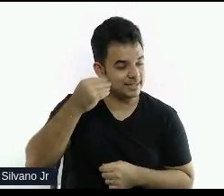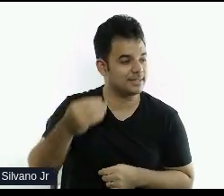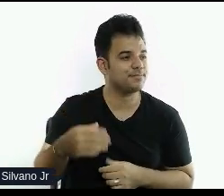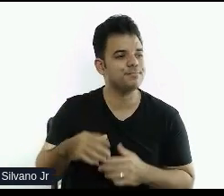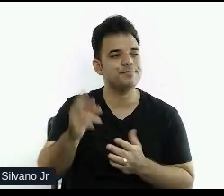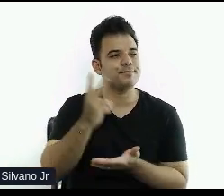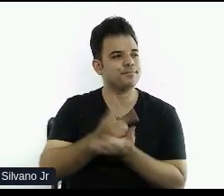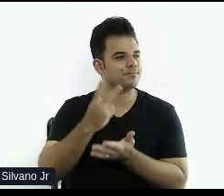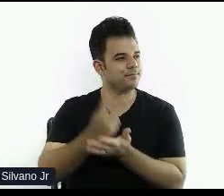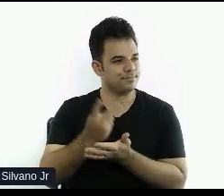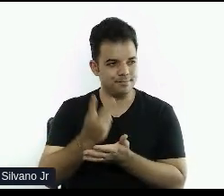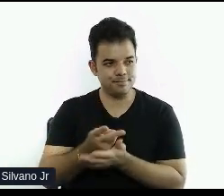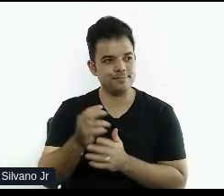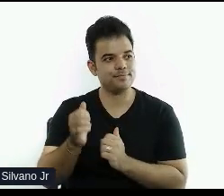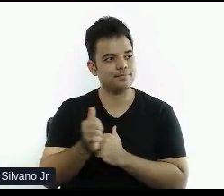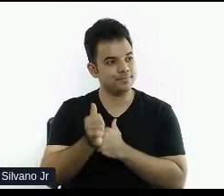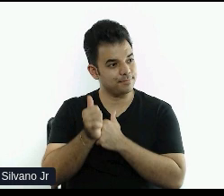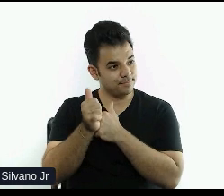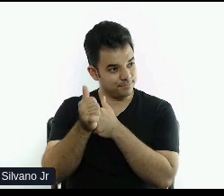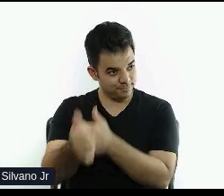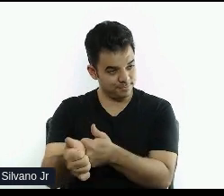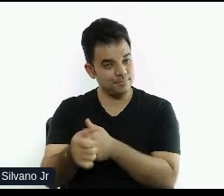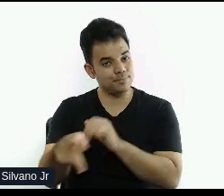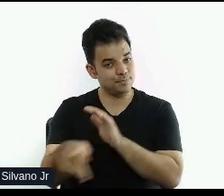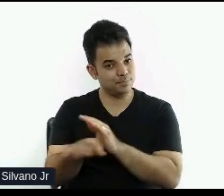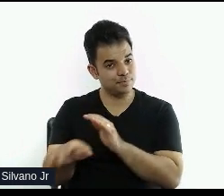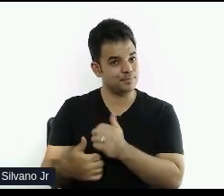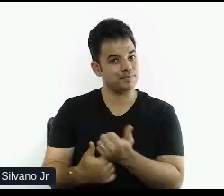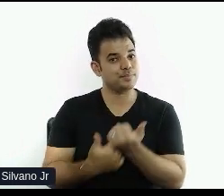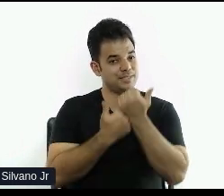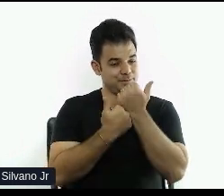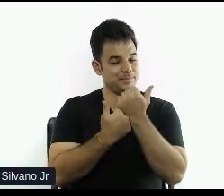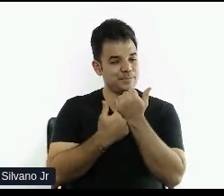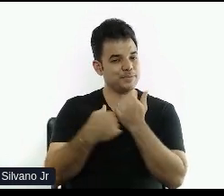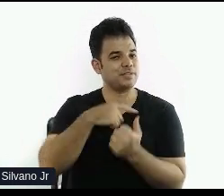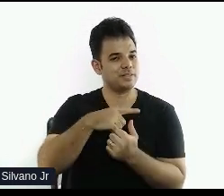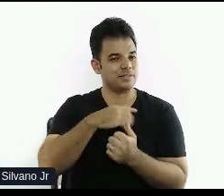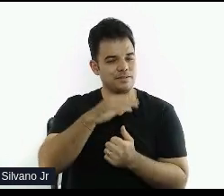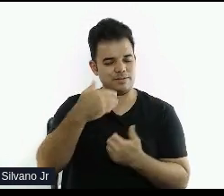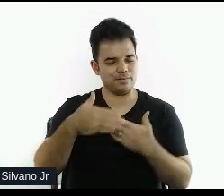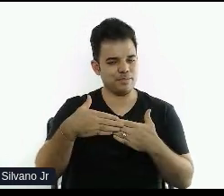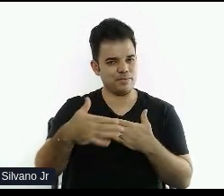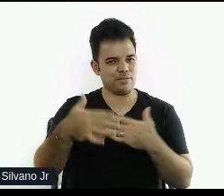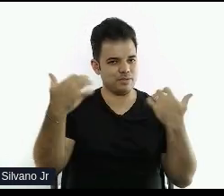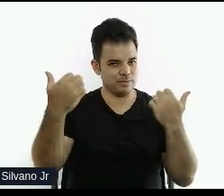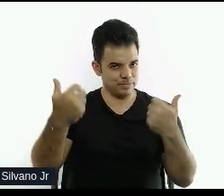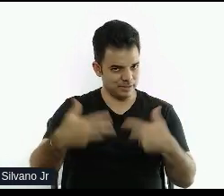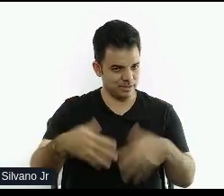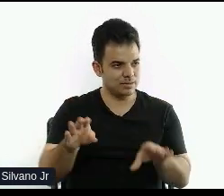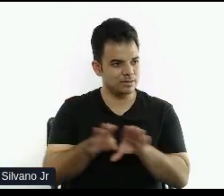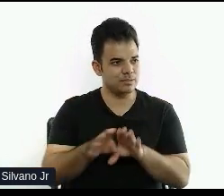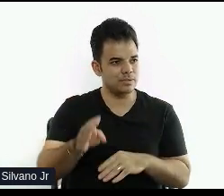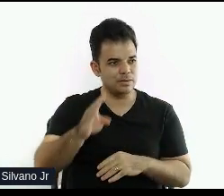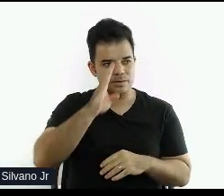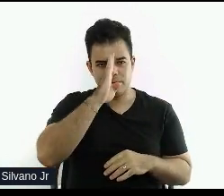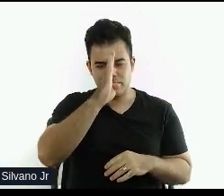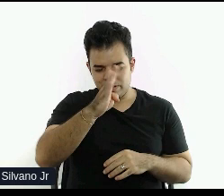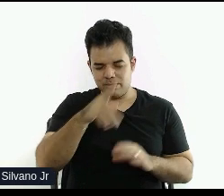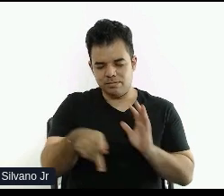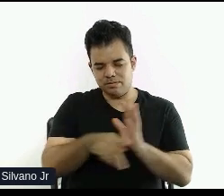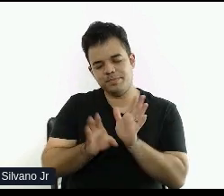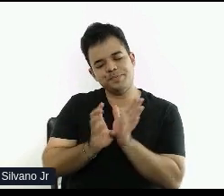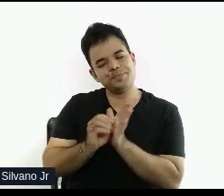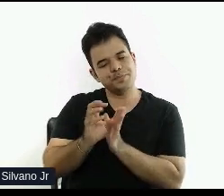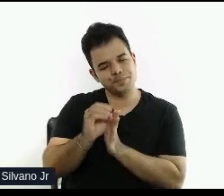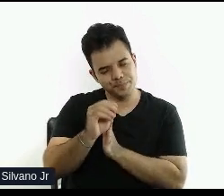muito... É um dos pilares principais, eu vou falar um pouquinho disso à frente, que é um pilar principal, assim, para o Google considerar um site, né? Quando